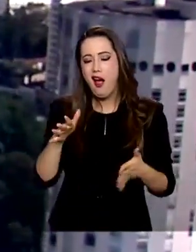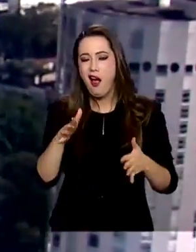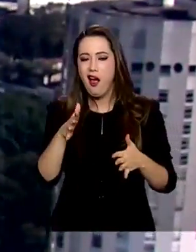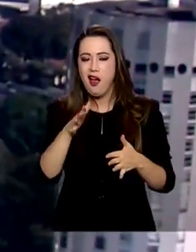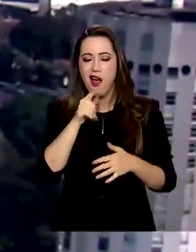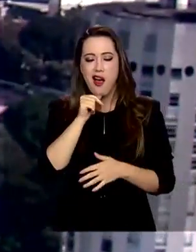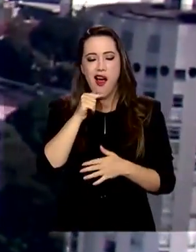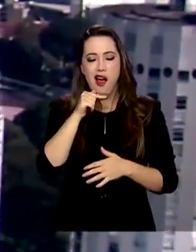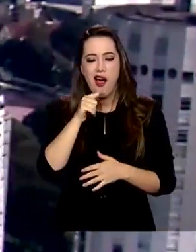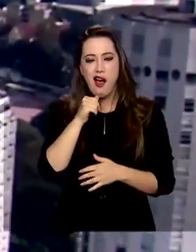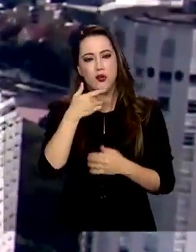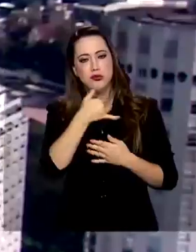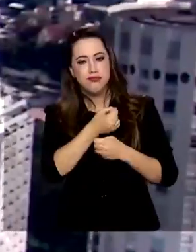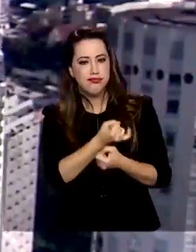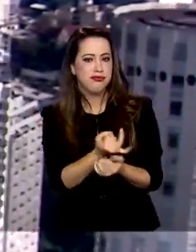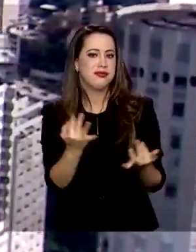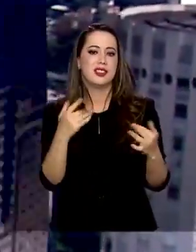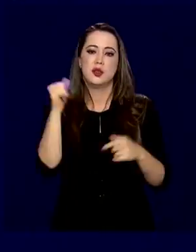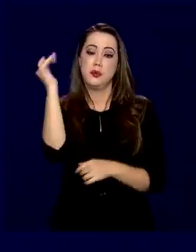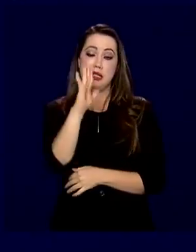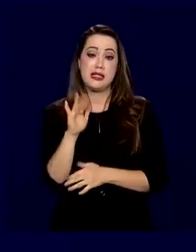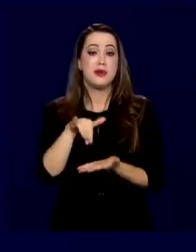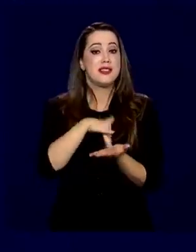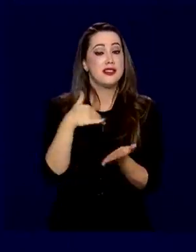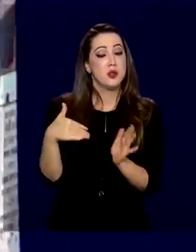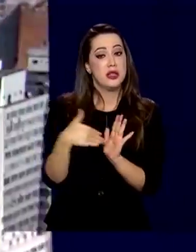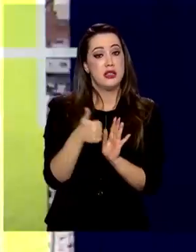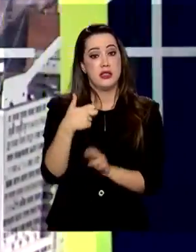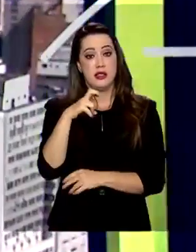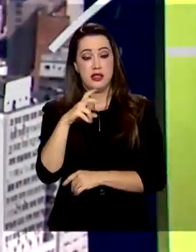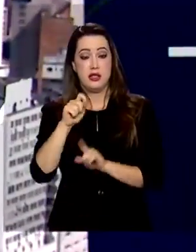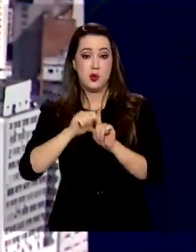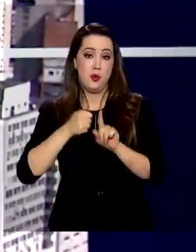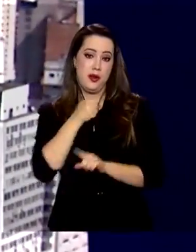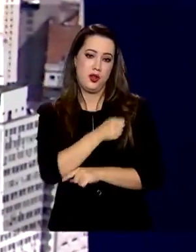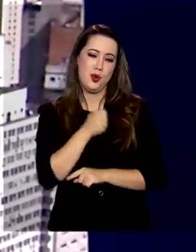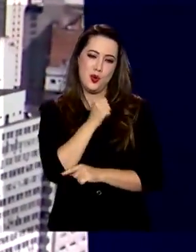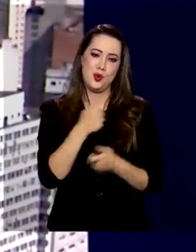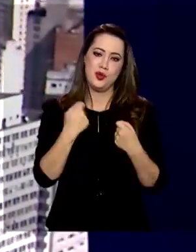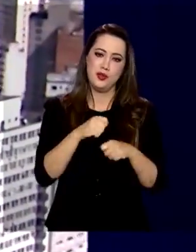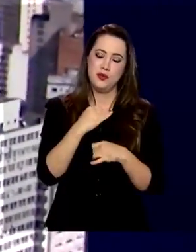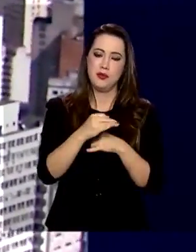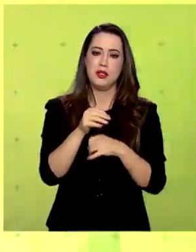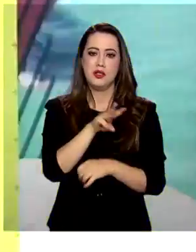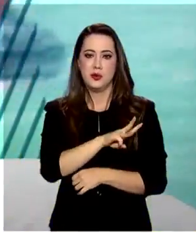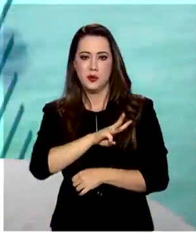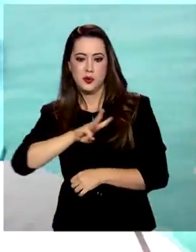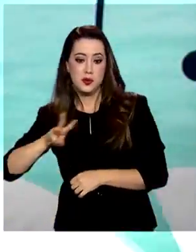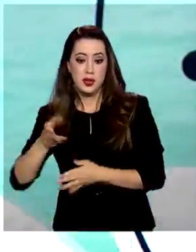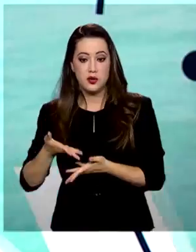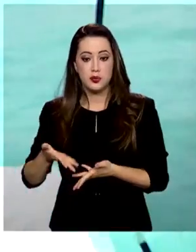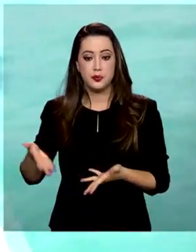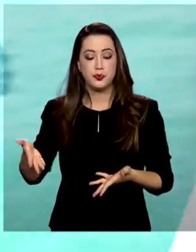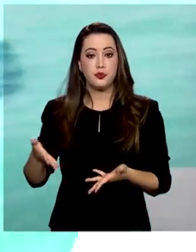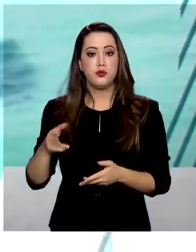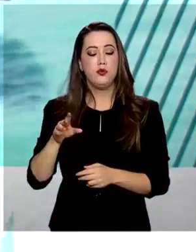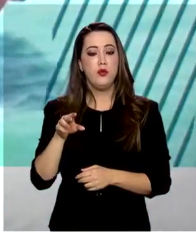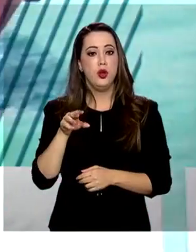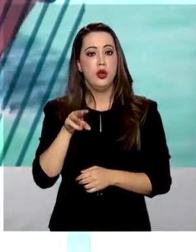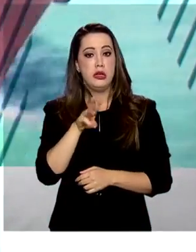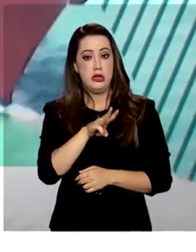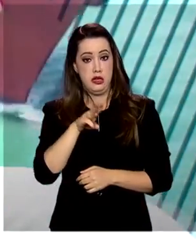As inscrições estão abertas até 15 de agosto e devem ser feitas pelo hotsite. O endereço é ana